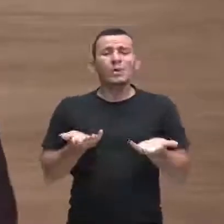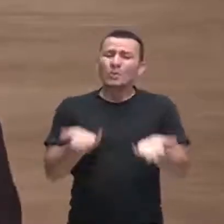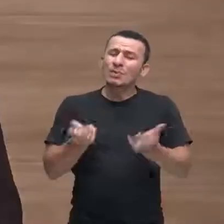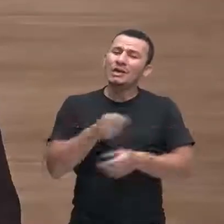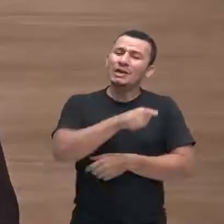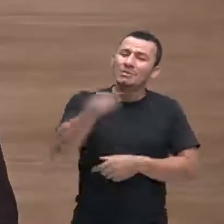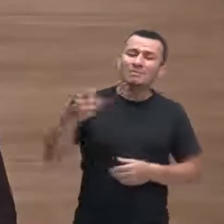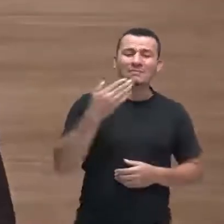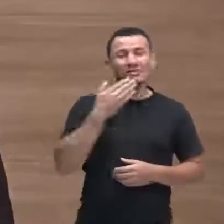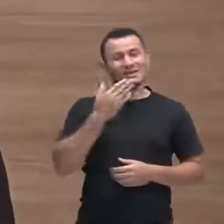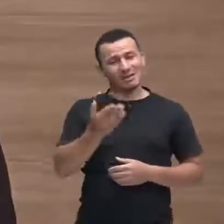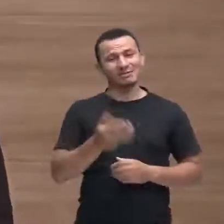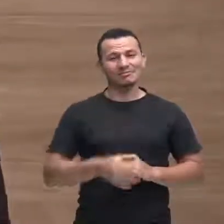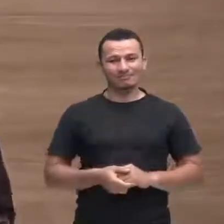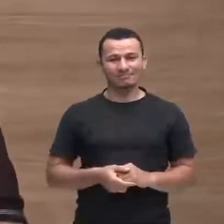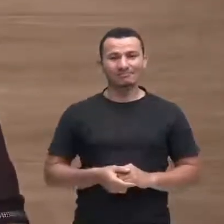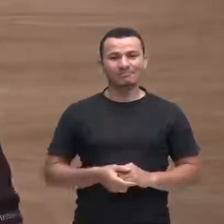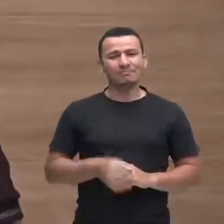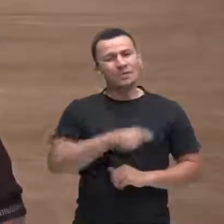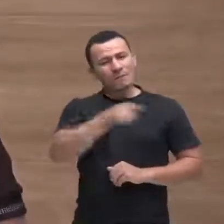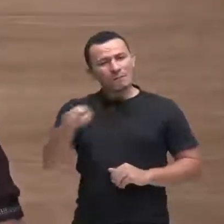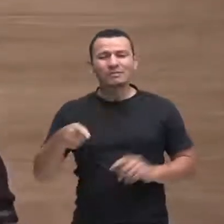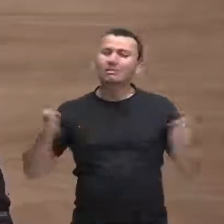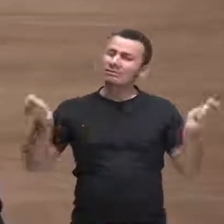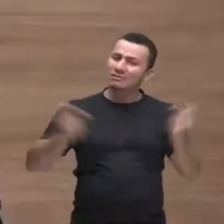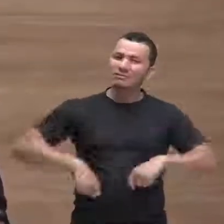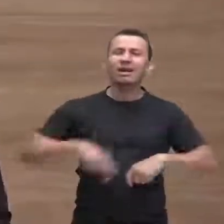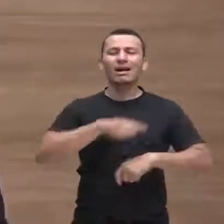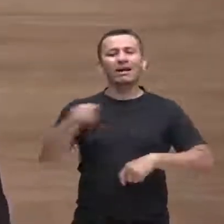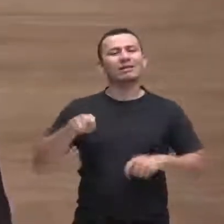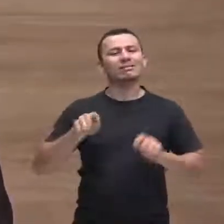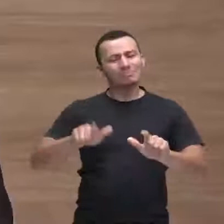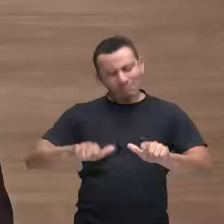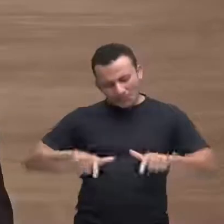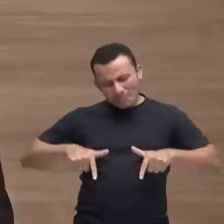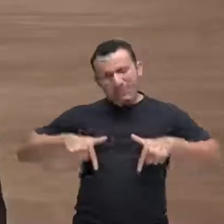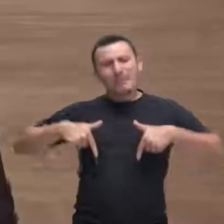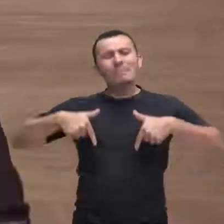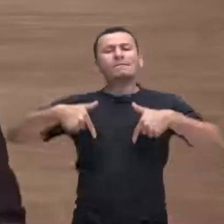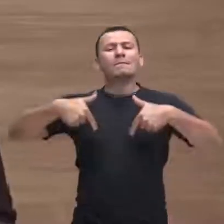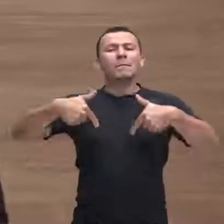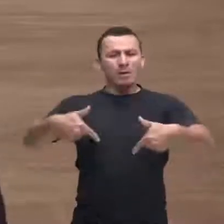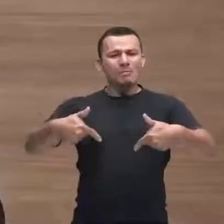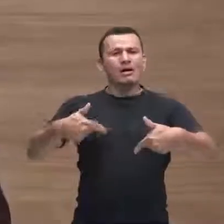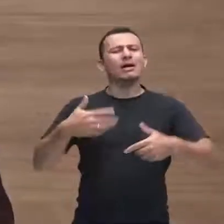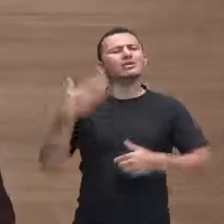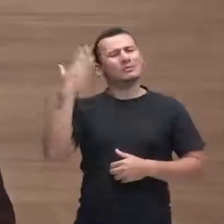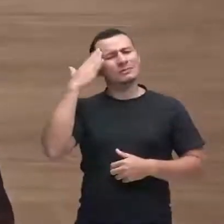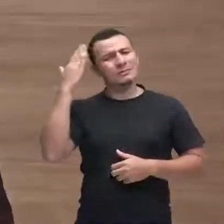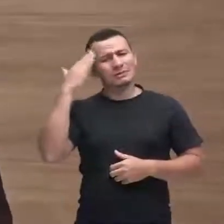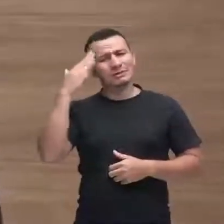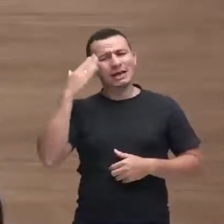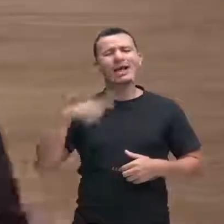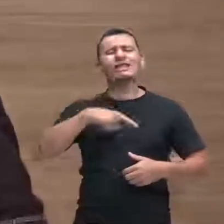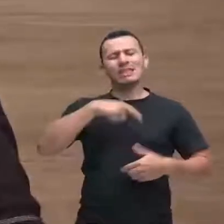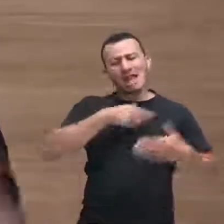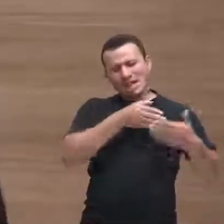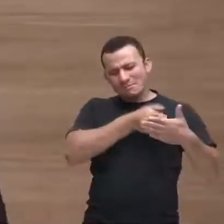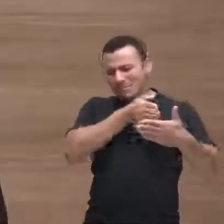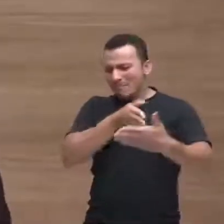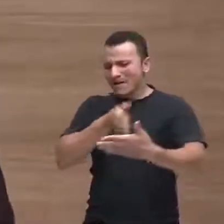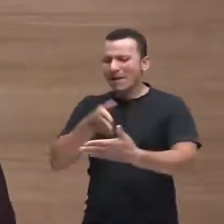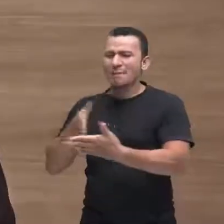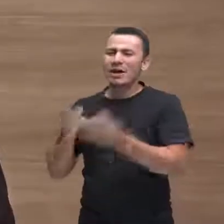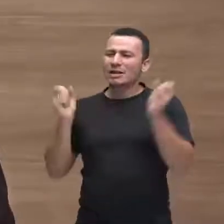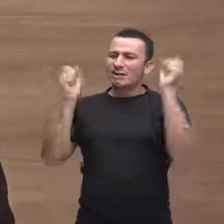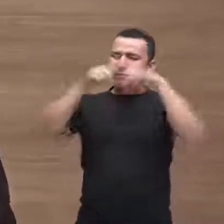de pedir a vocês que vocês pudessem estar se disponibilizando as dificuldades meus queridos as dificuldades